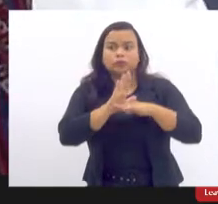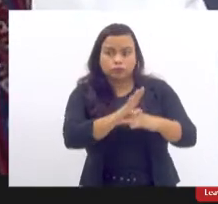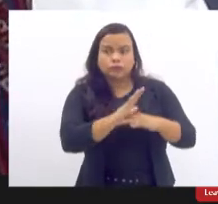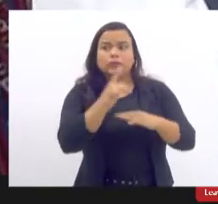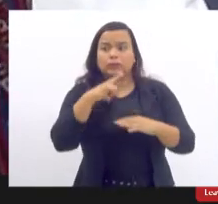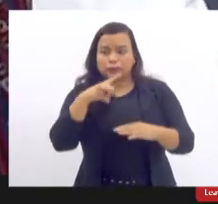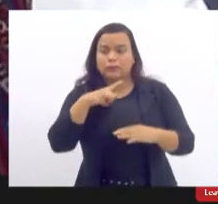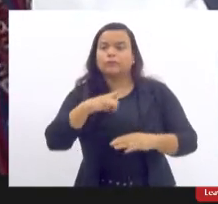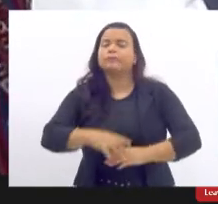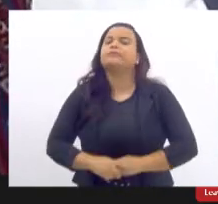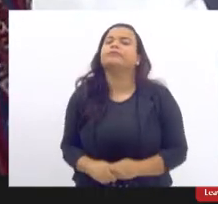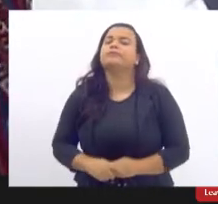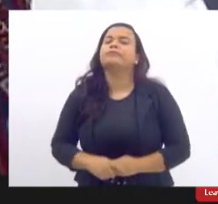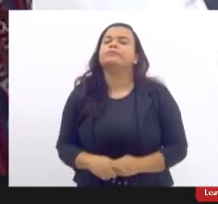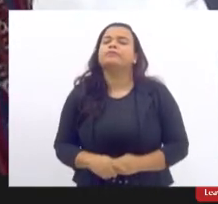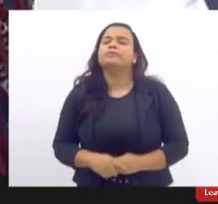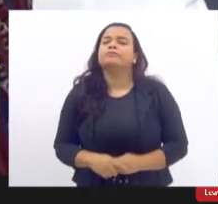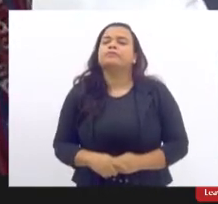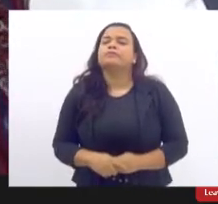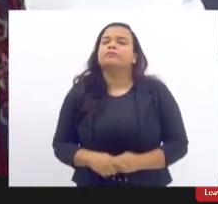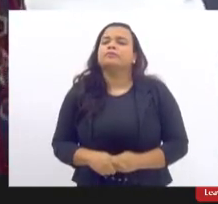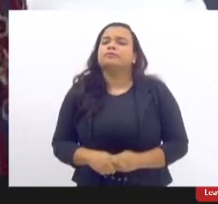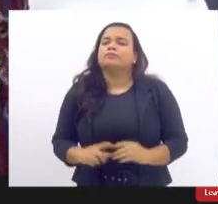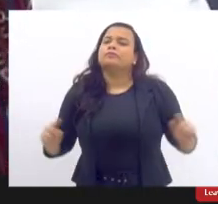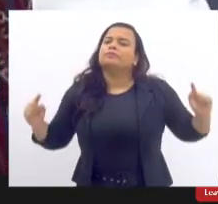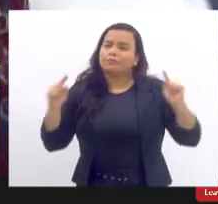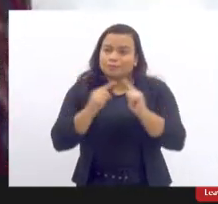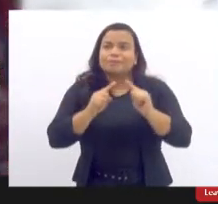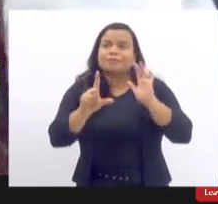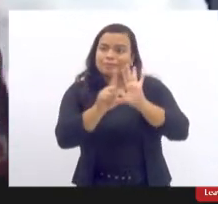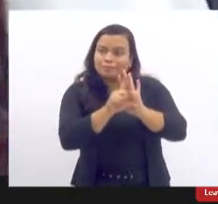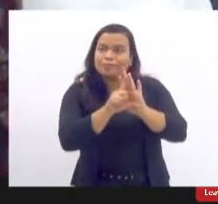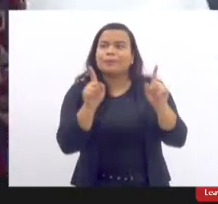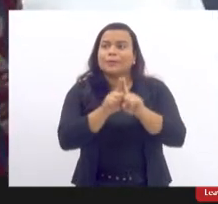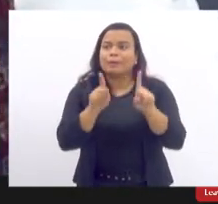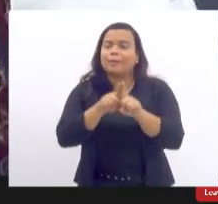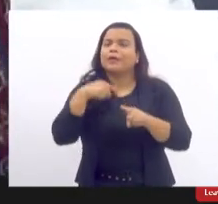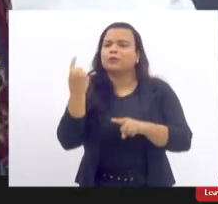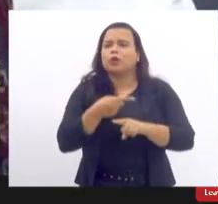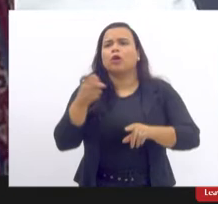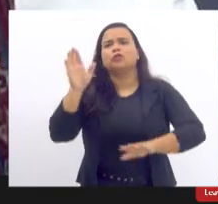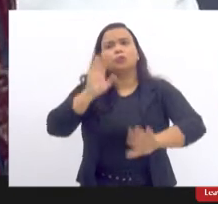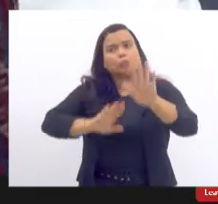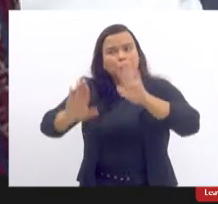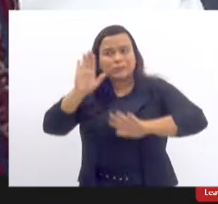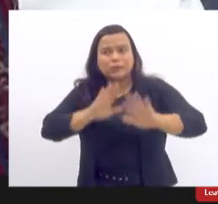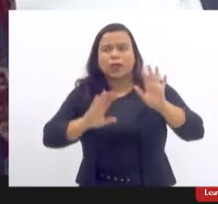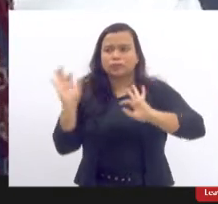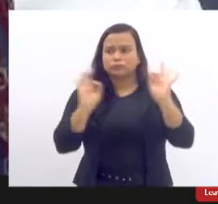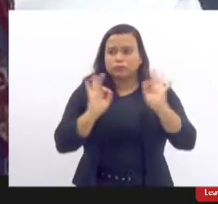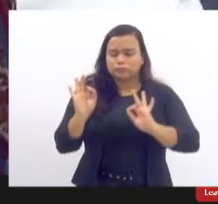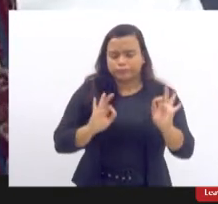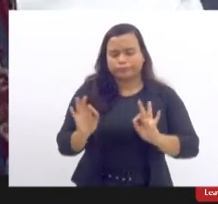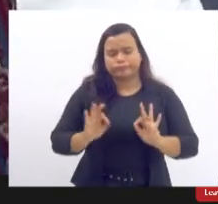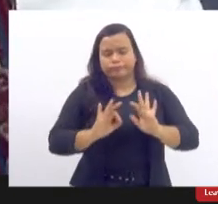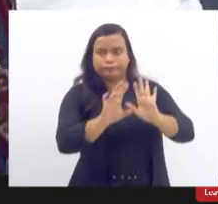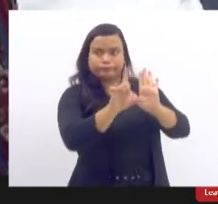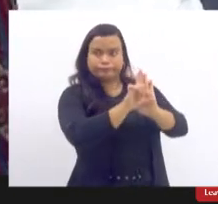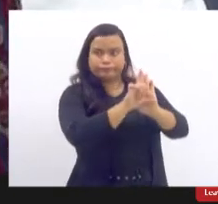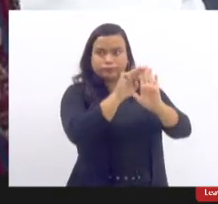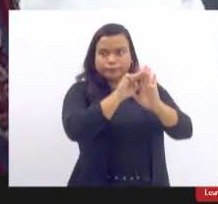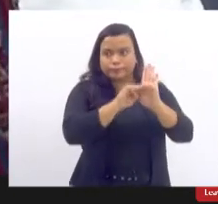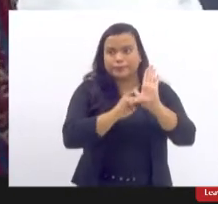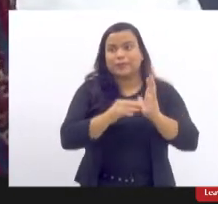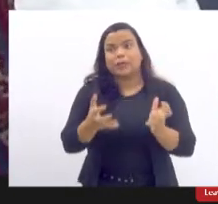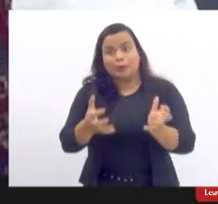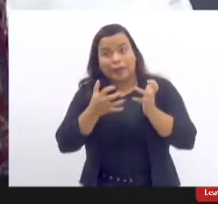que diz a lei. Nós tomamos cuidados ao fazer essa lei. É claro que eu gostaria que fosse